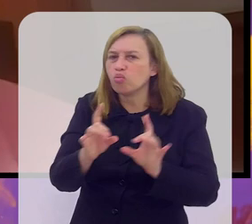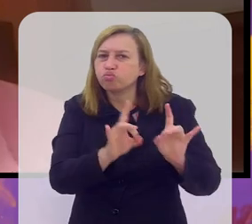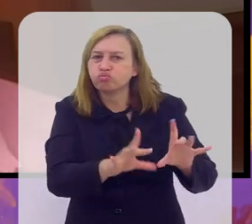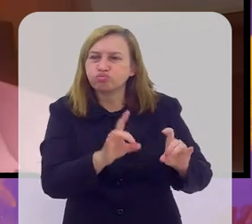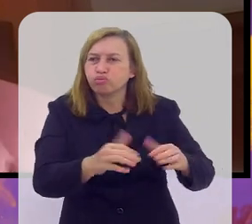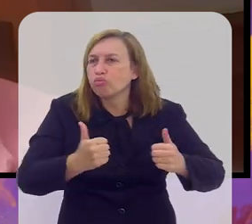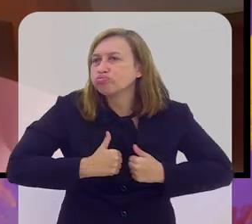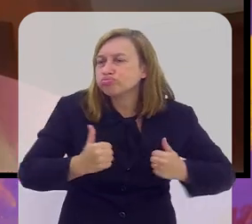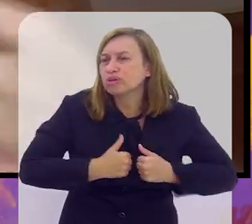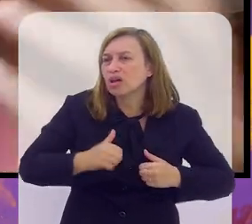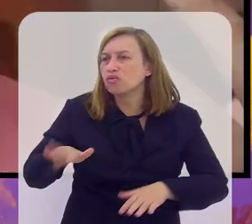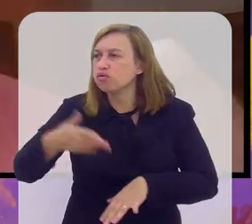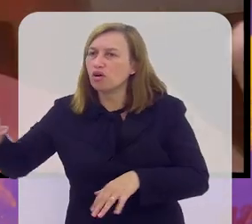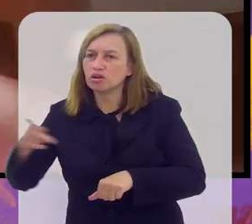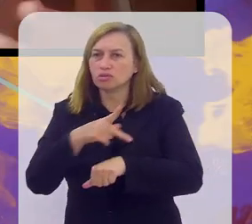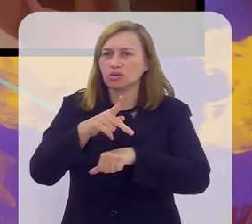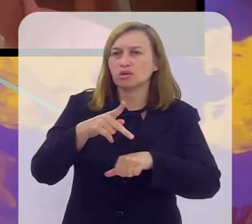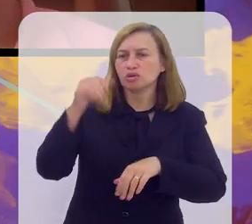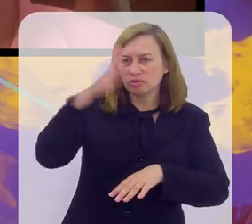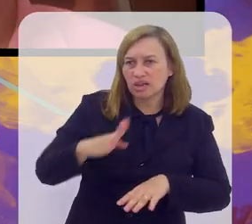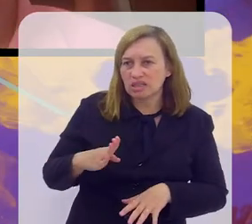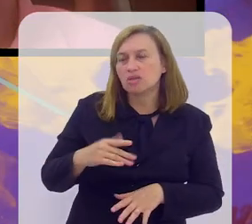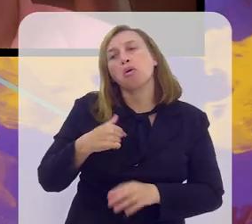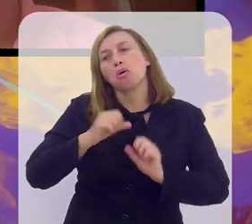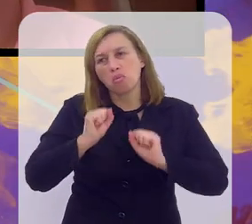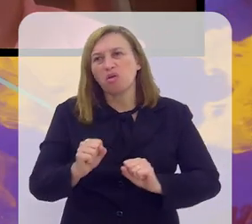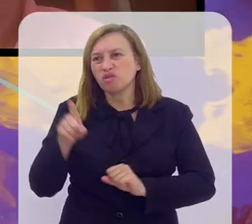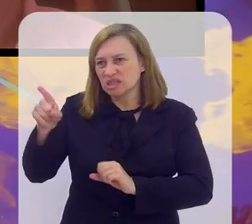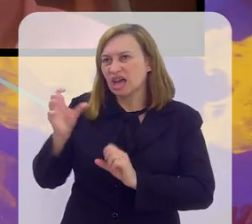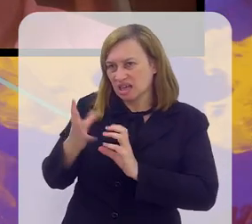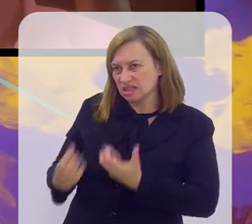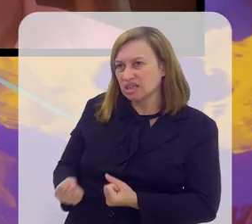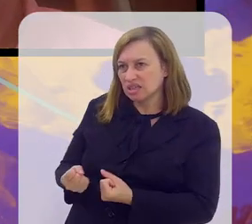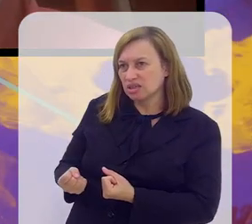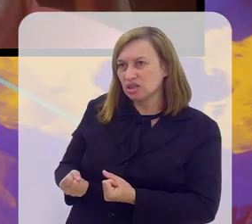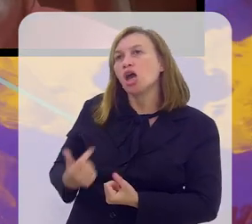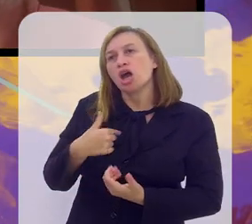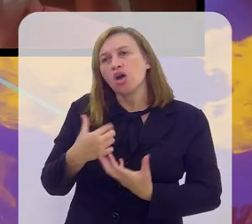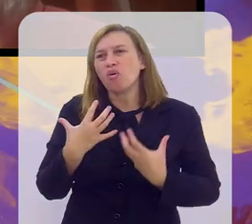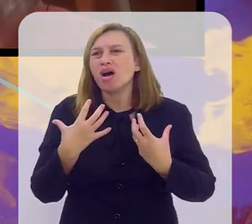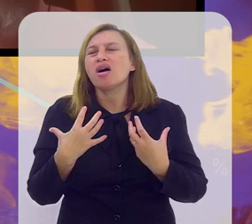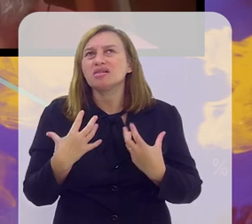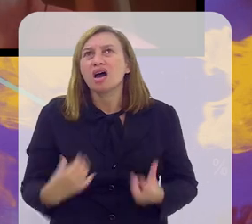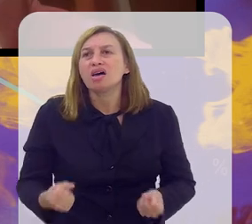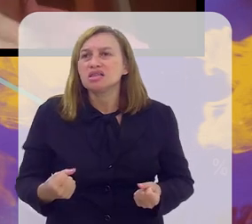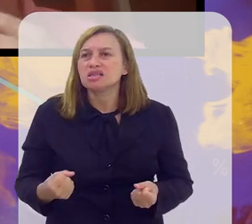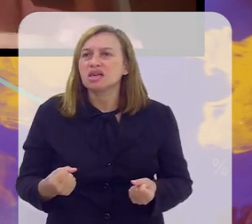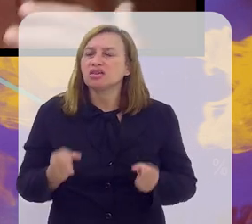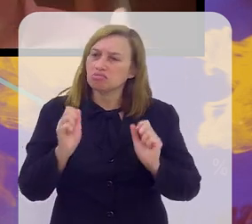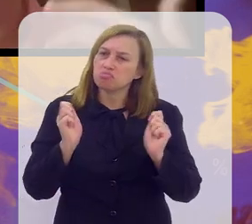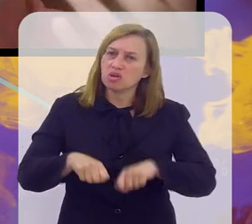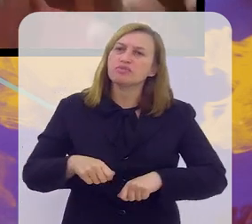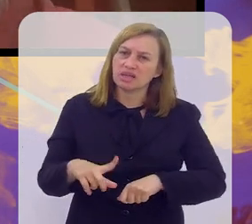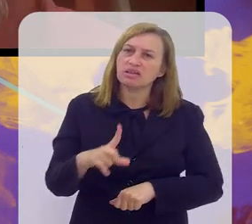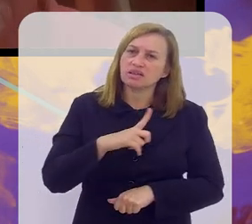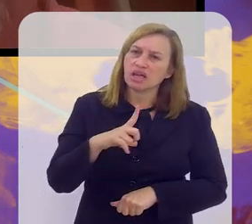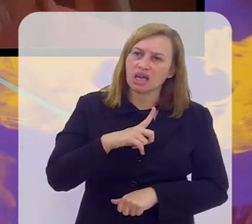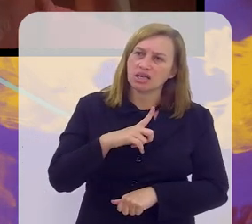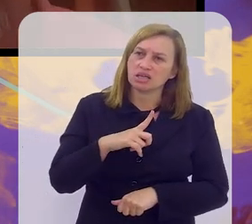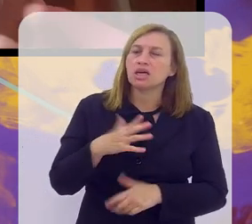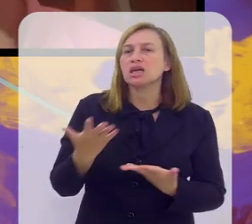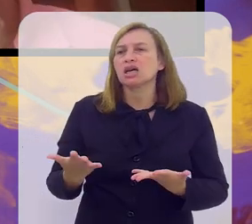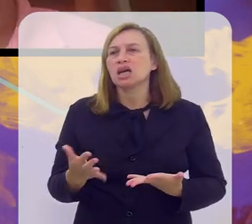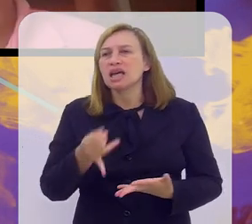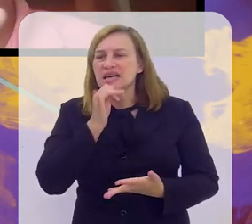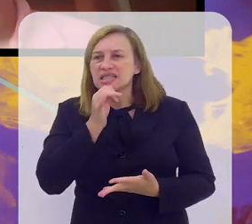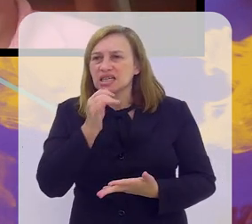estrangeiro. Eu acho que isso pode acontecer. Você é a favor. Então, você é a favor. Eu sou a favor de que exista a possibilidade.